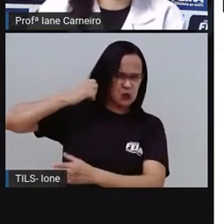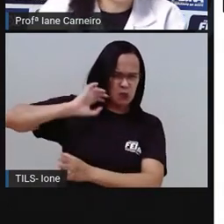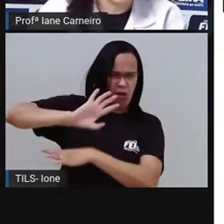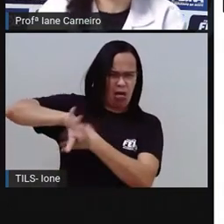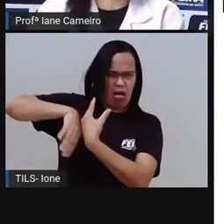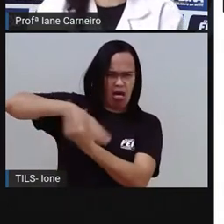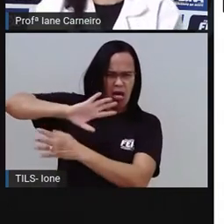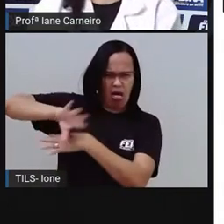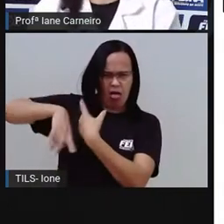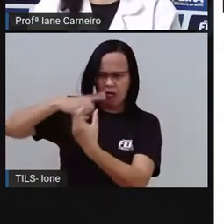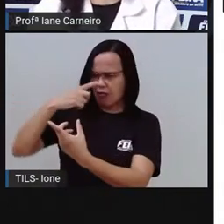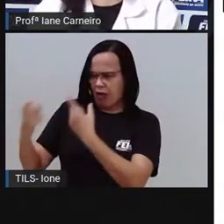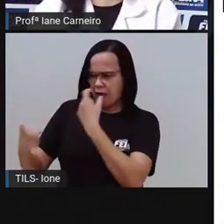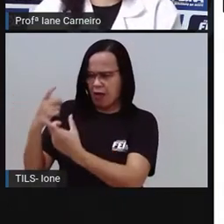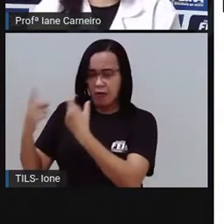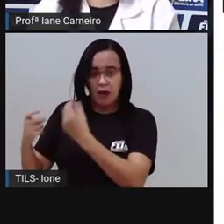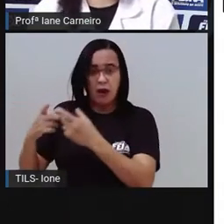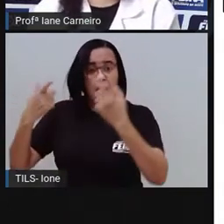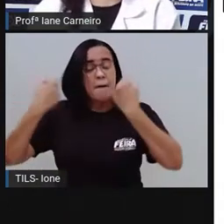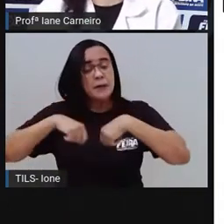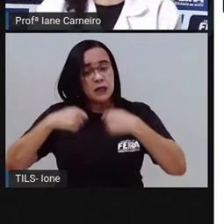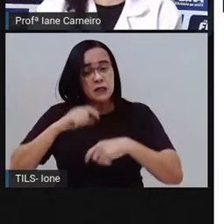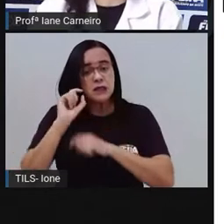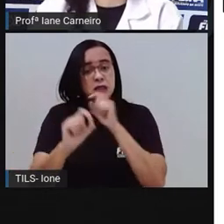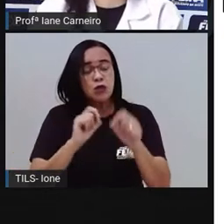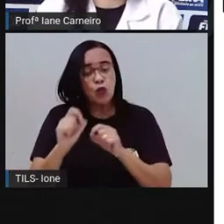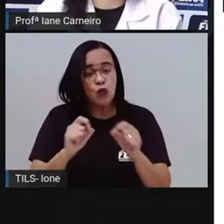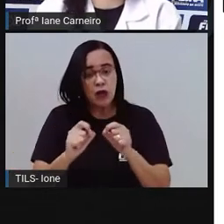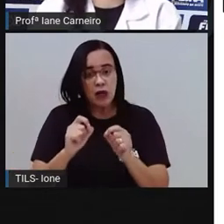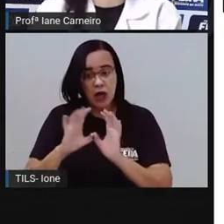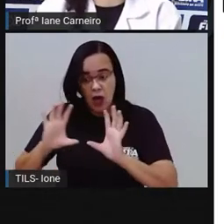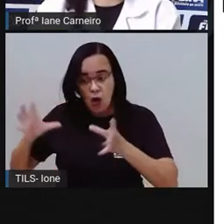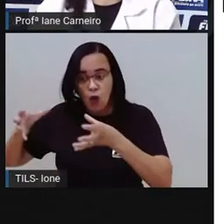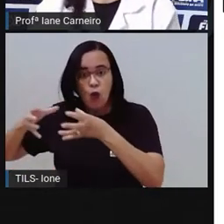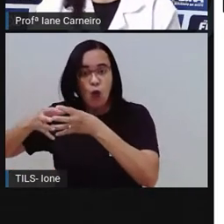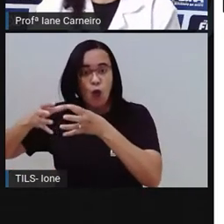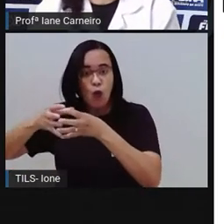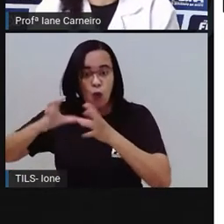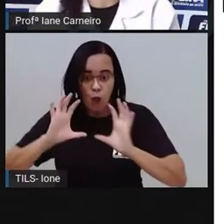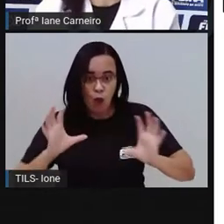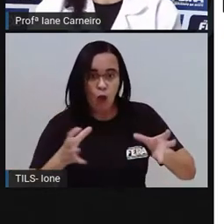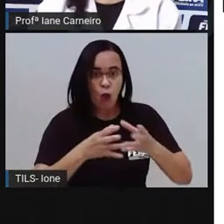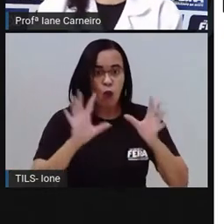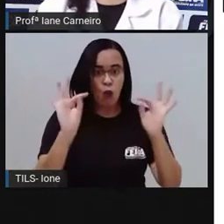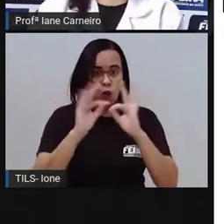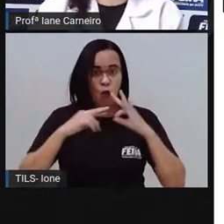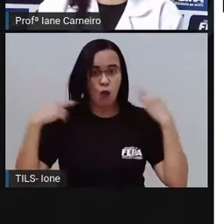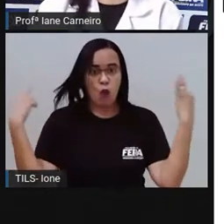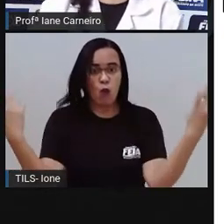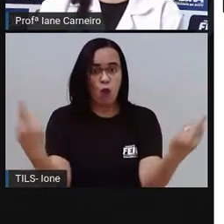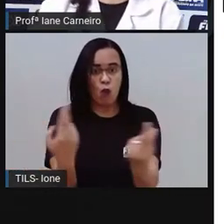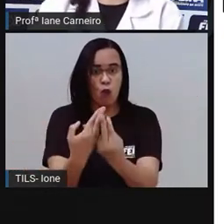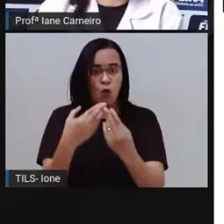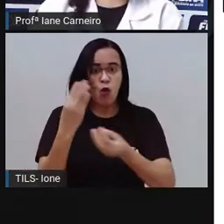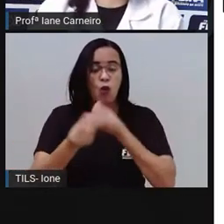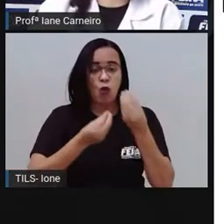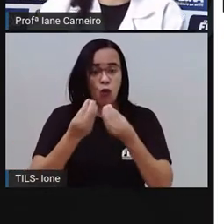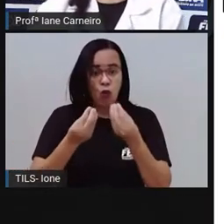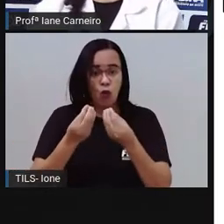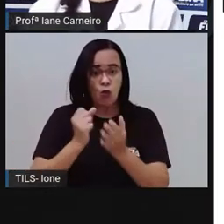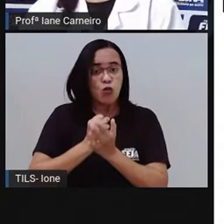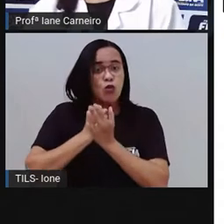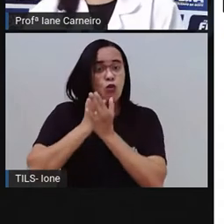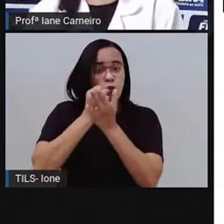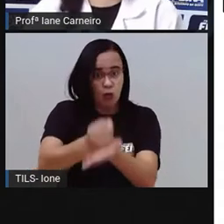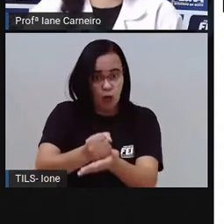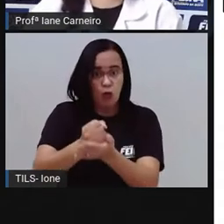Promover um mutirão, fazer cartazes, né? Para divulgar para as pessoas formas responsáveis de lidar com o lixo, né?